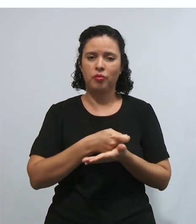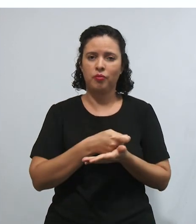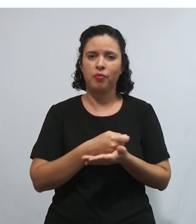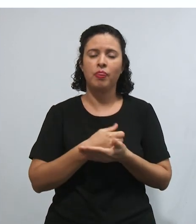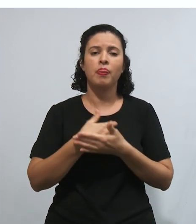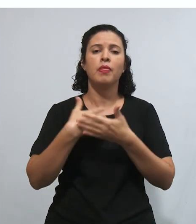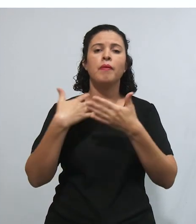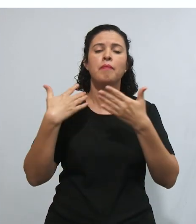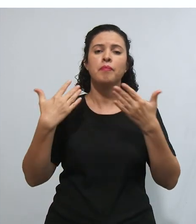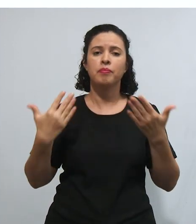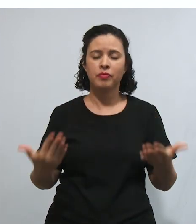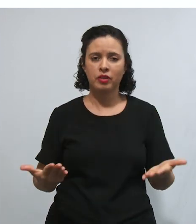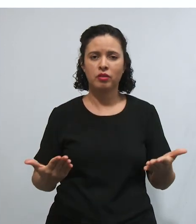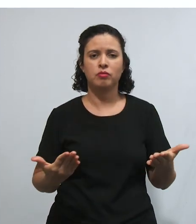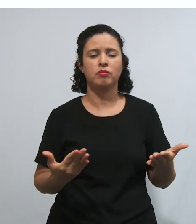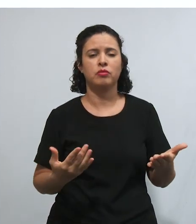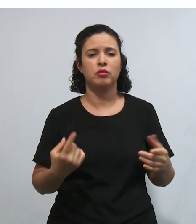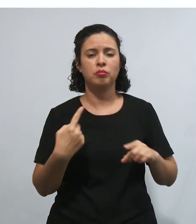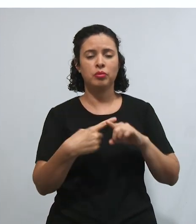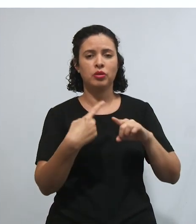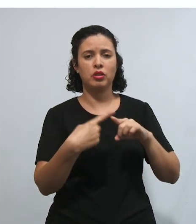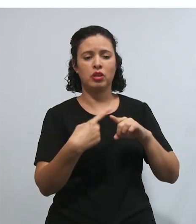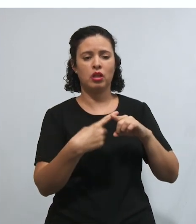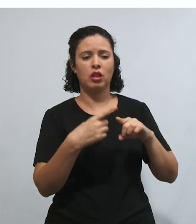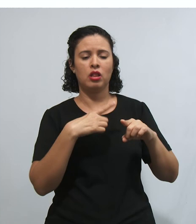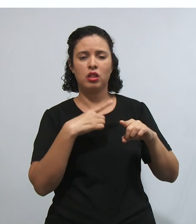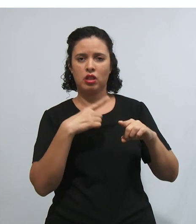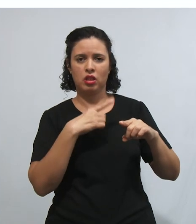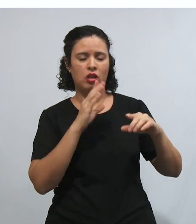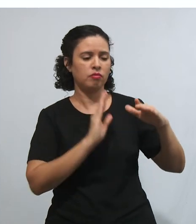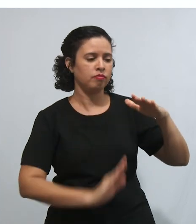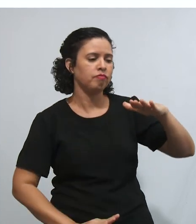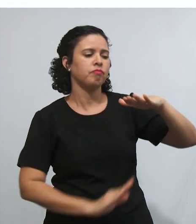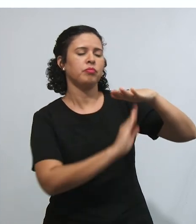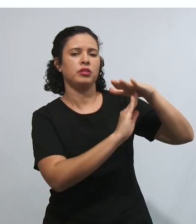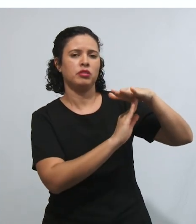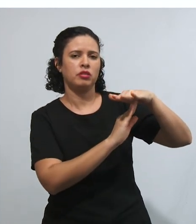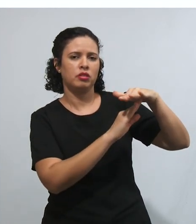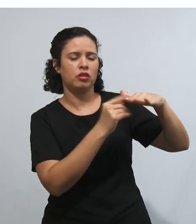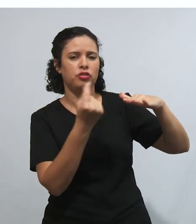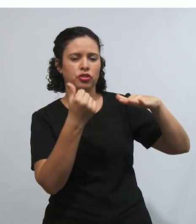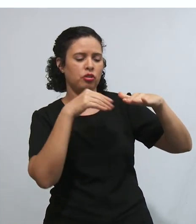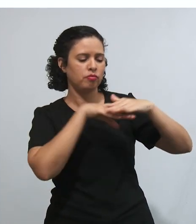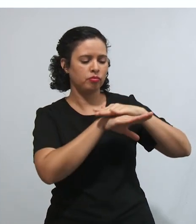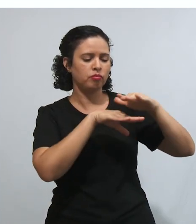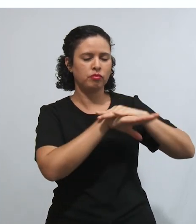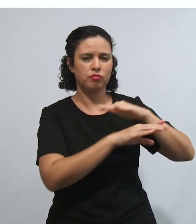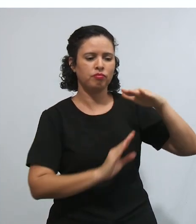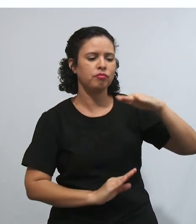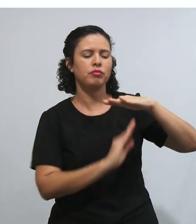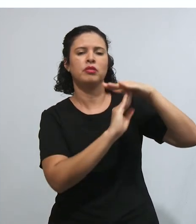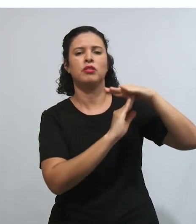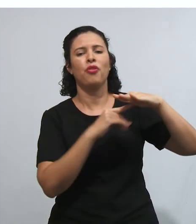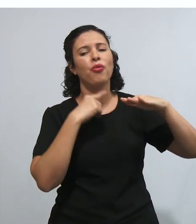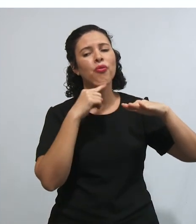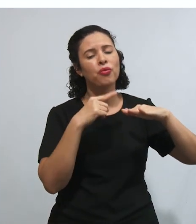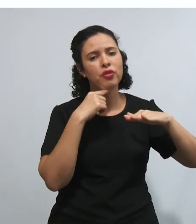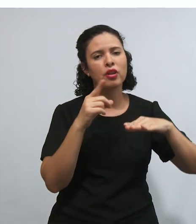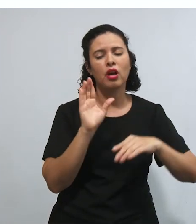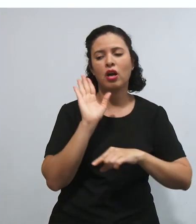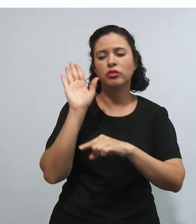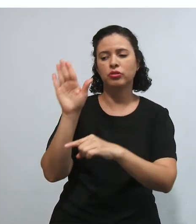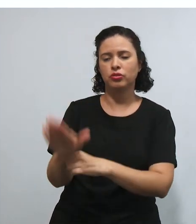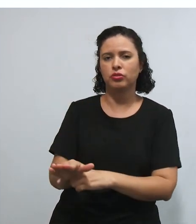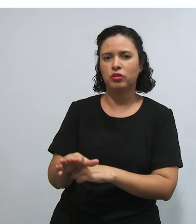voto adentro da reserva do que me é possível, né? Ou seja, eu só posso fazer aquilo que é possível, não tenho